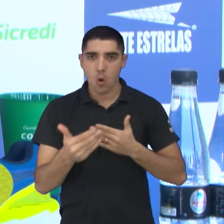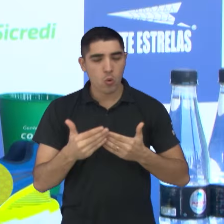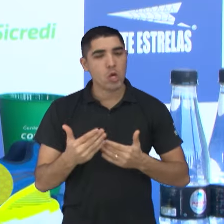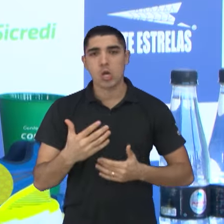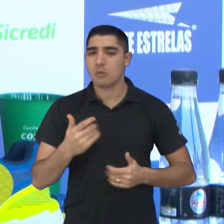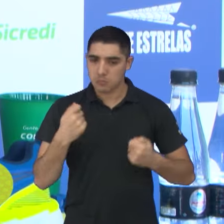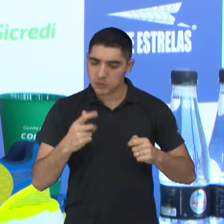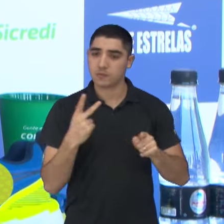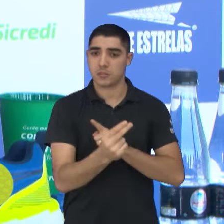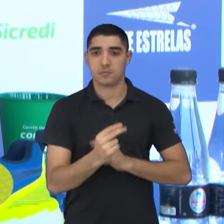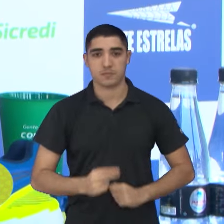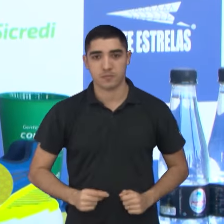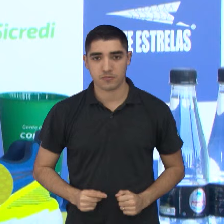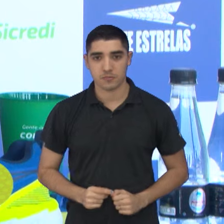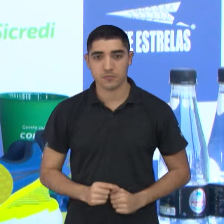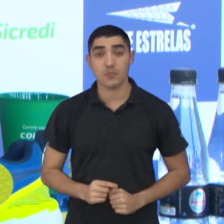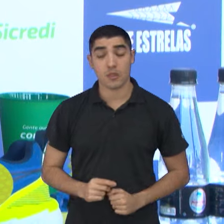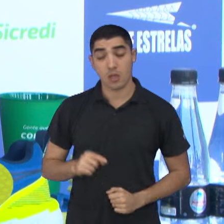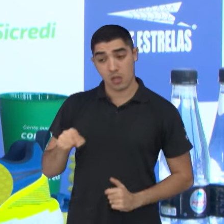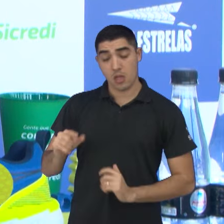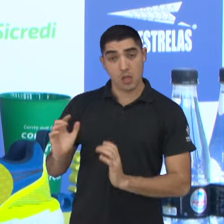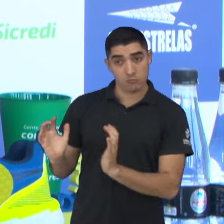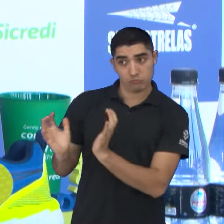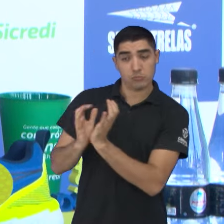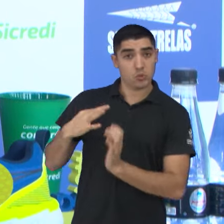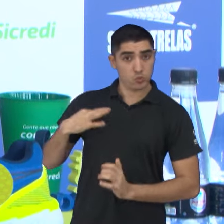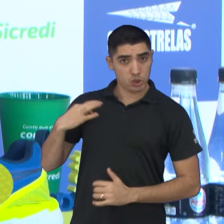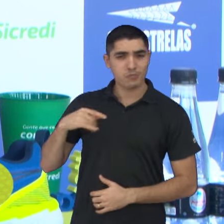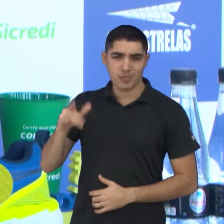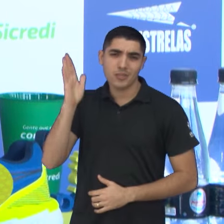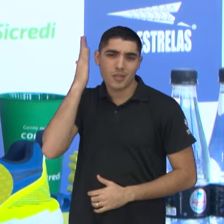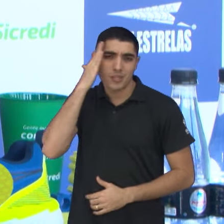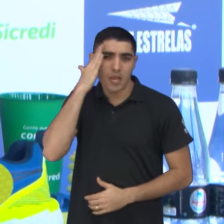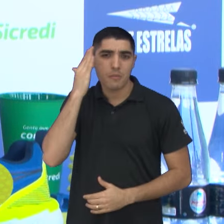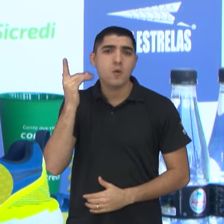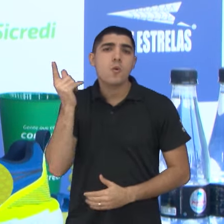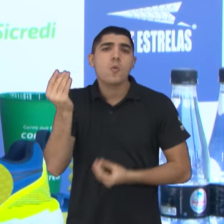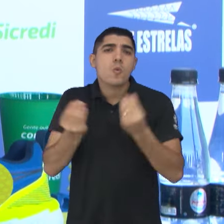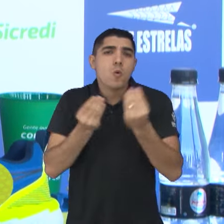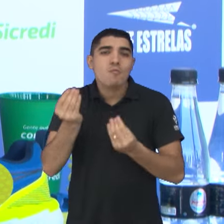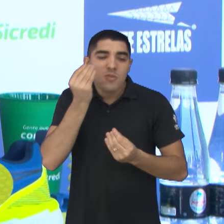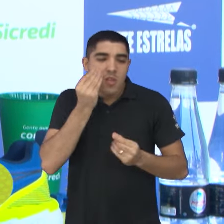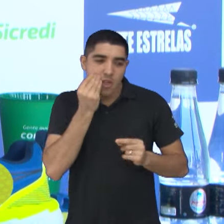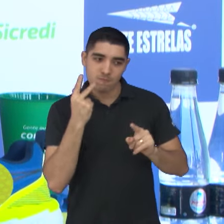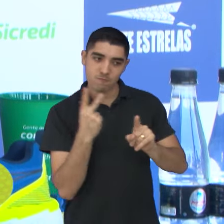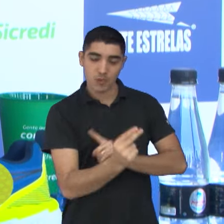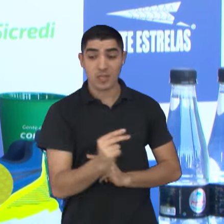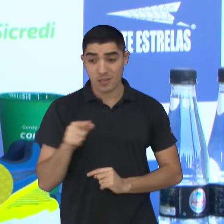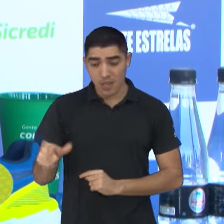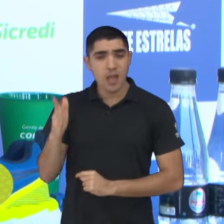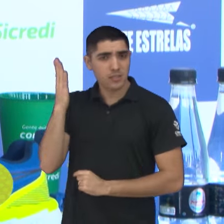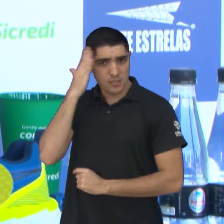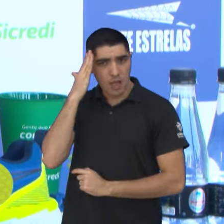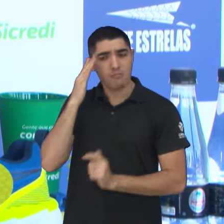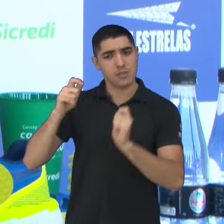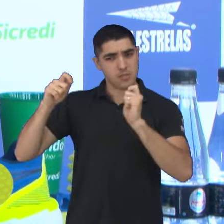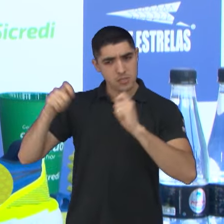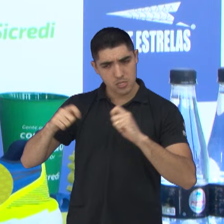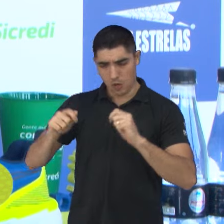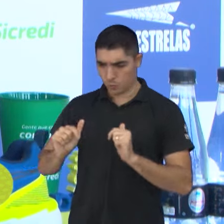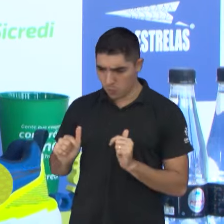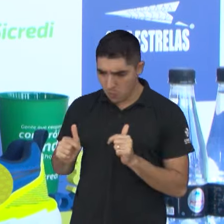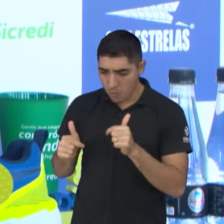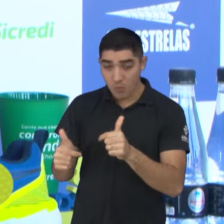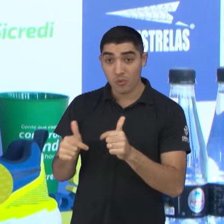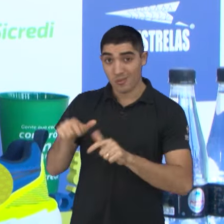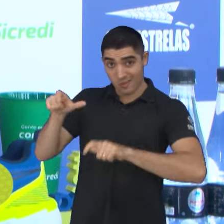Então é um time que sabe qual é o caminho, e conhece bem a forma com que a expectativa aqui